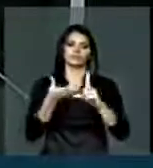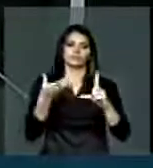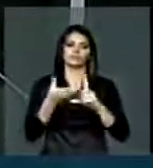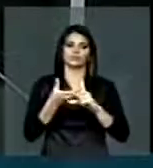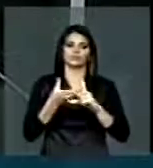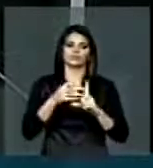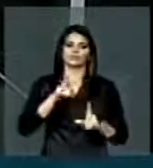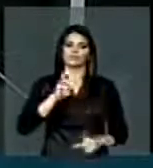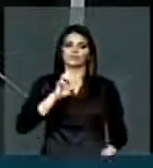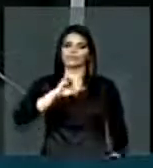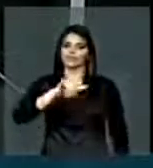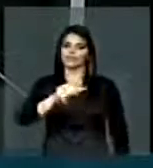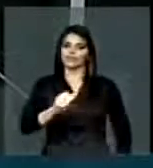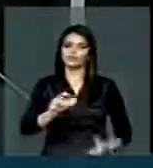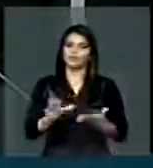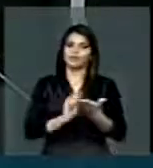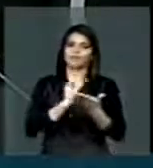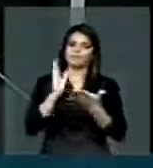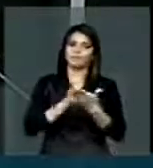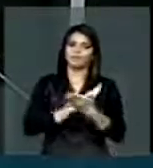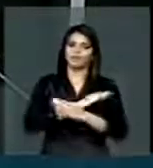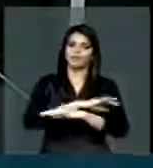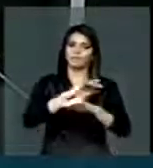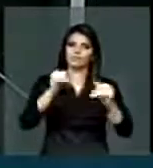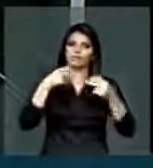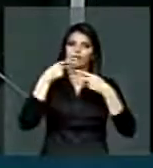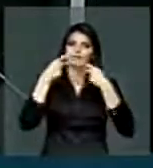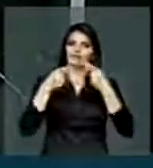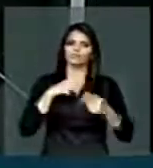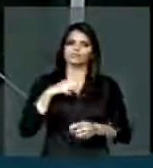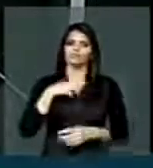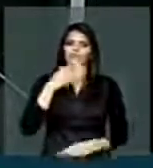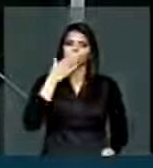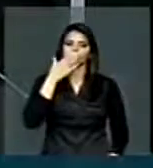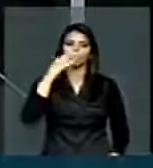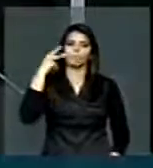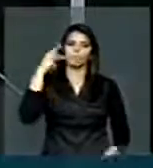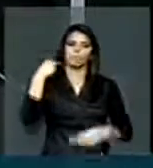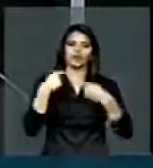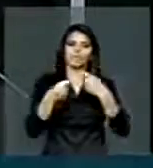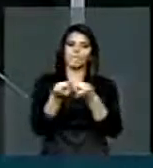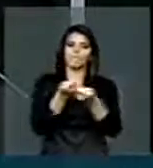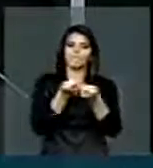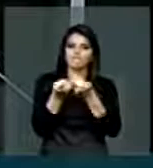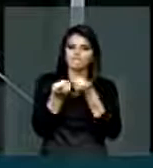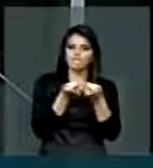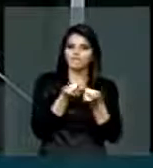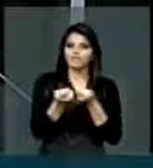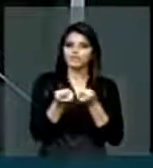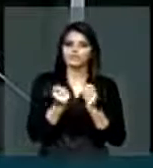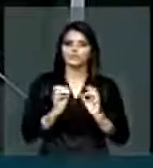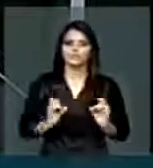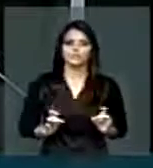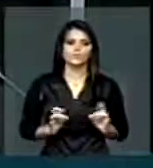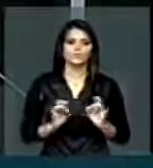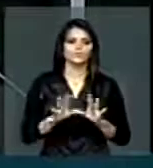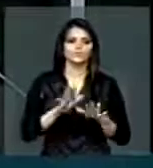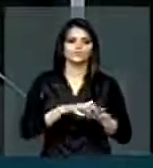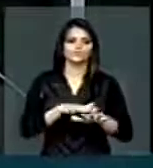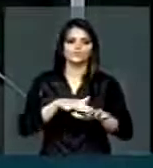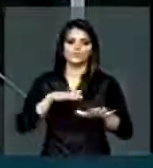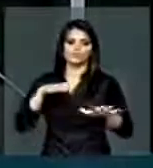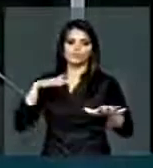veja isto é, dizendo que tem partidos políticos colocados nessas